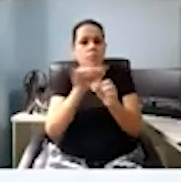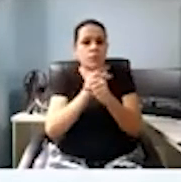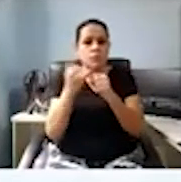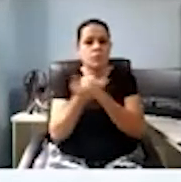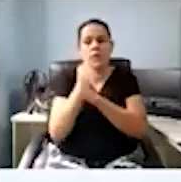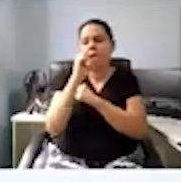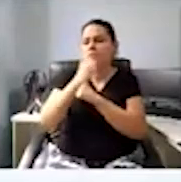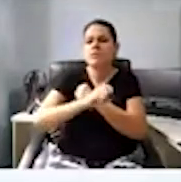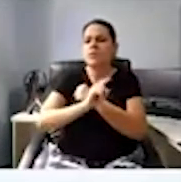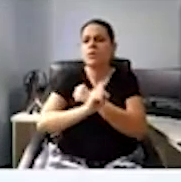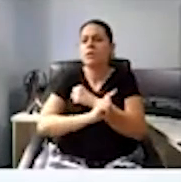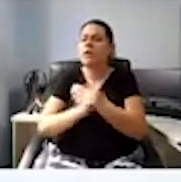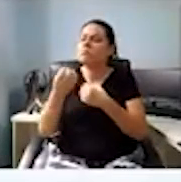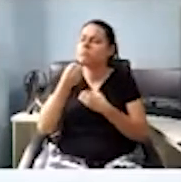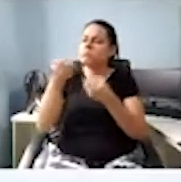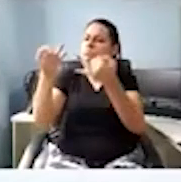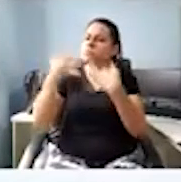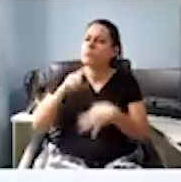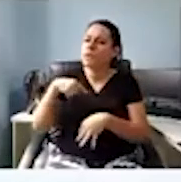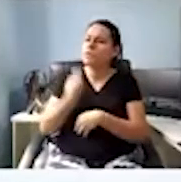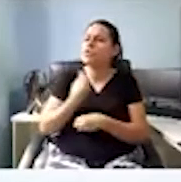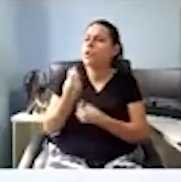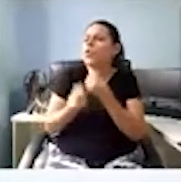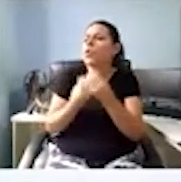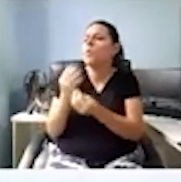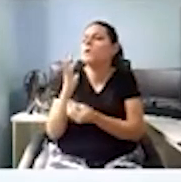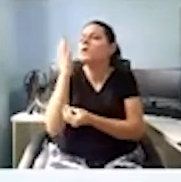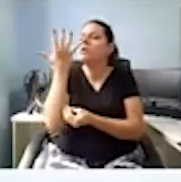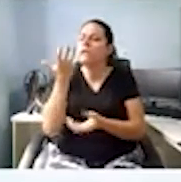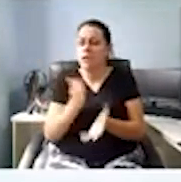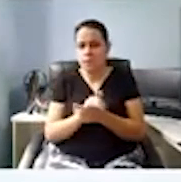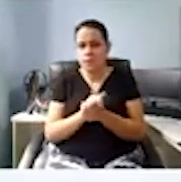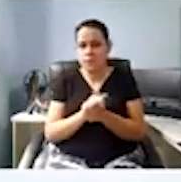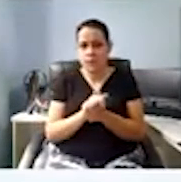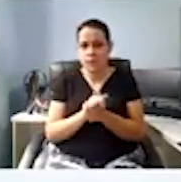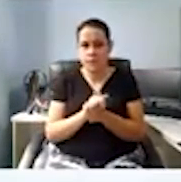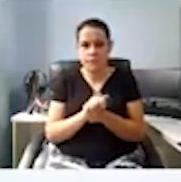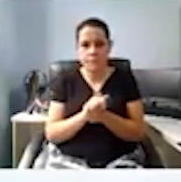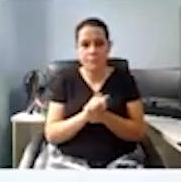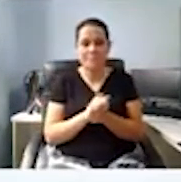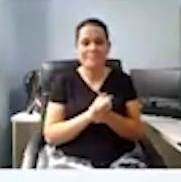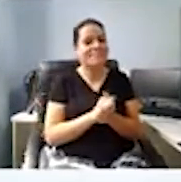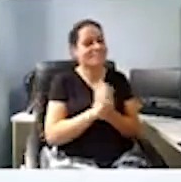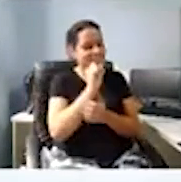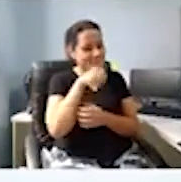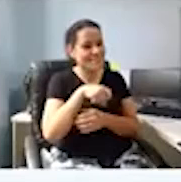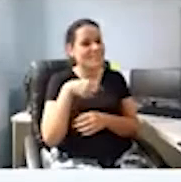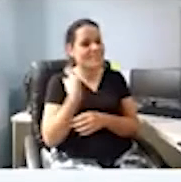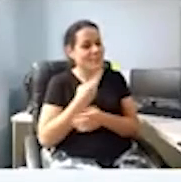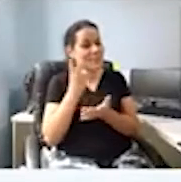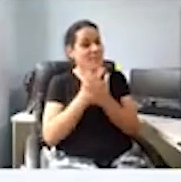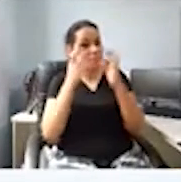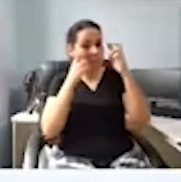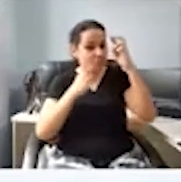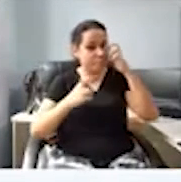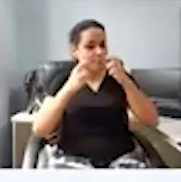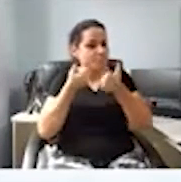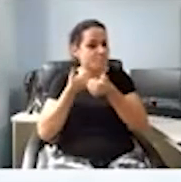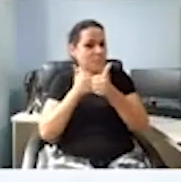E pode nos dizer, assim, como é que ele está se desenvolvendo? Sim, Gil, estamos acompanhando.